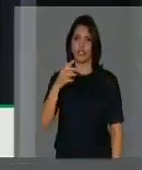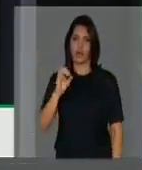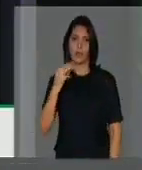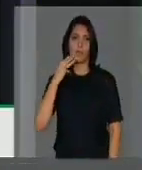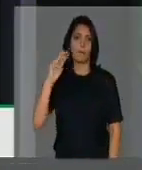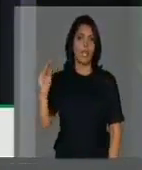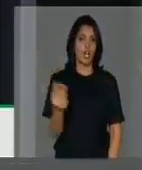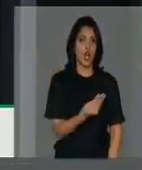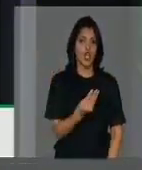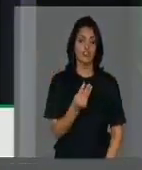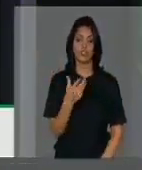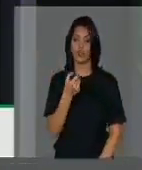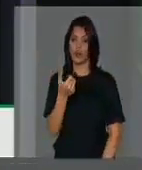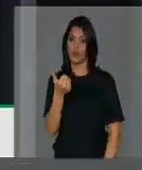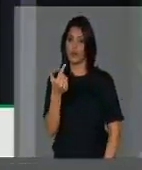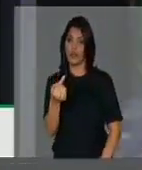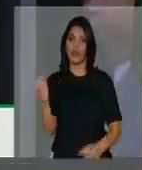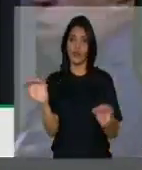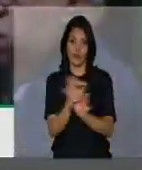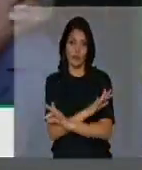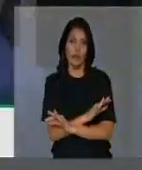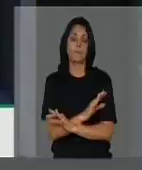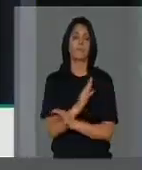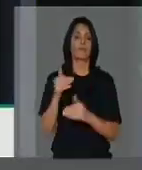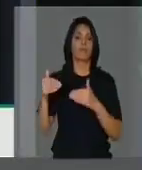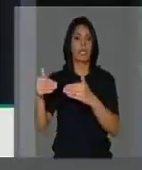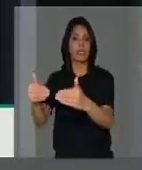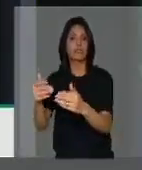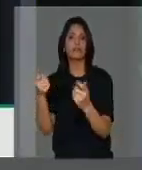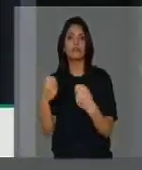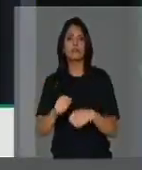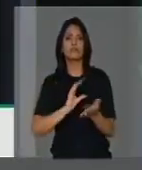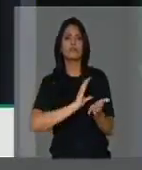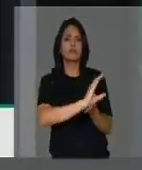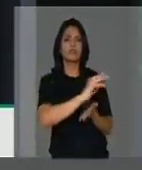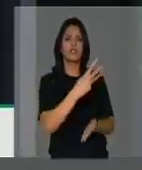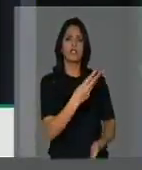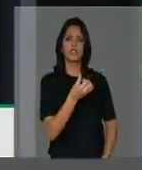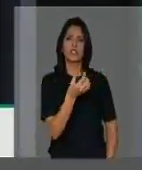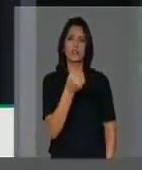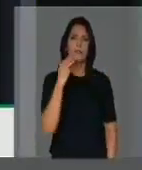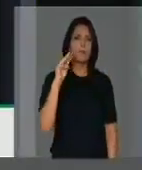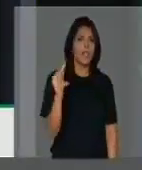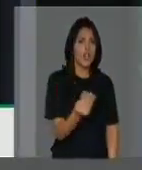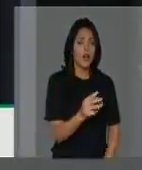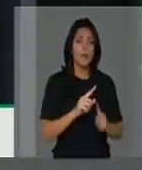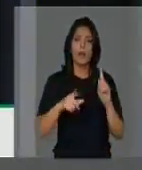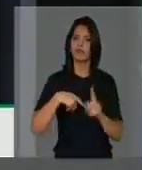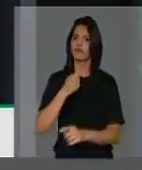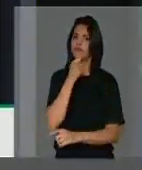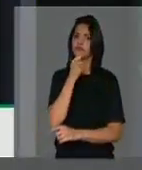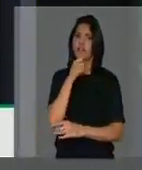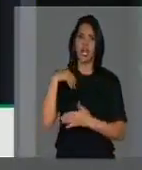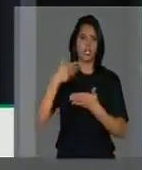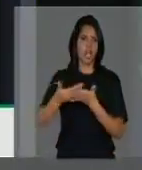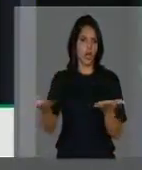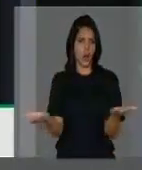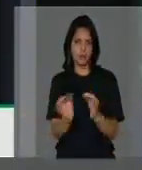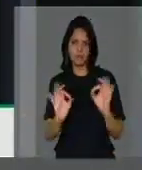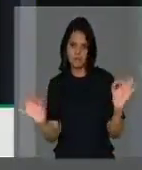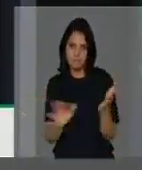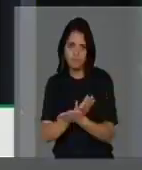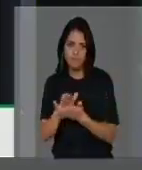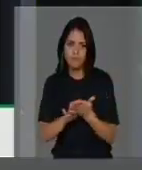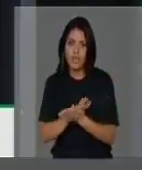conclusão. Em 2017, o Ministério previa um repasse de 360 milhões, o que não aconteceu até o momento.